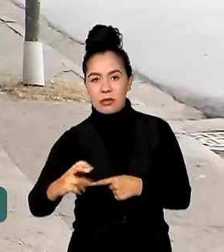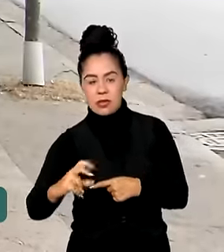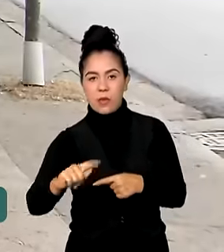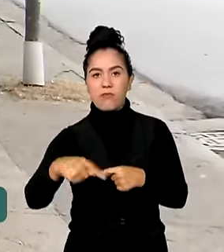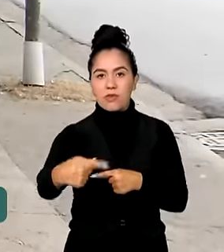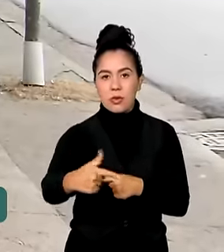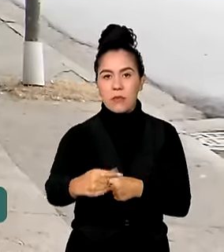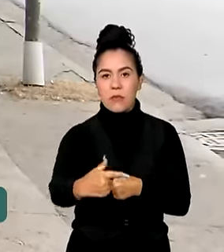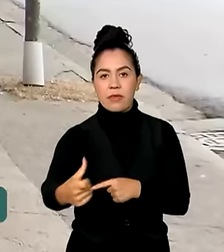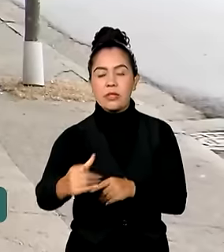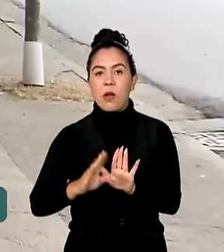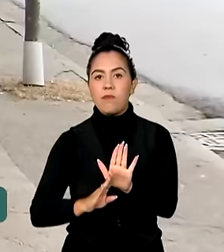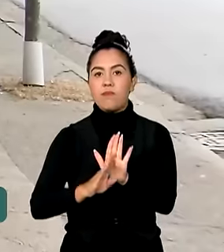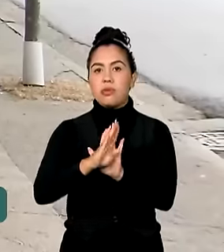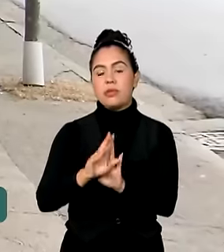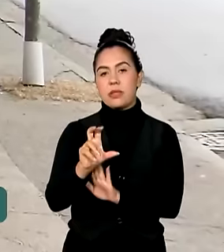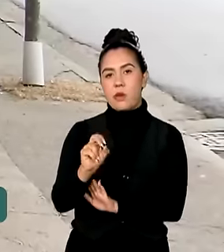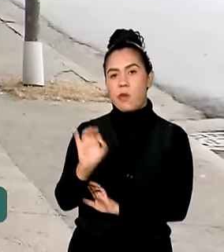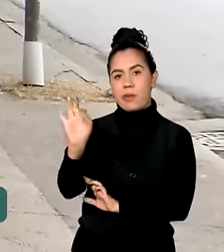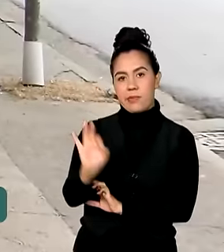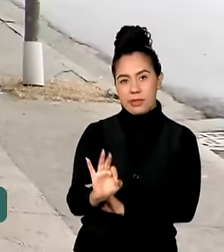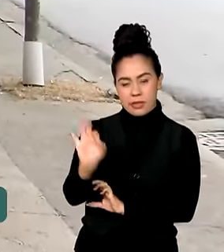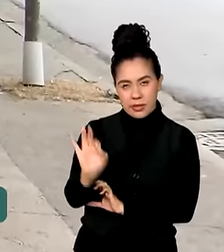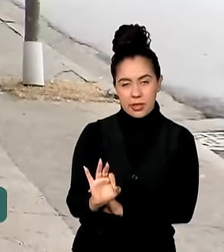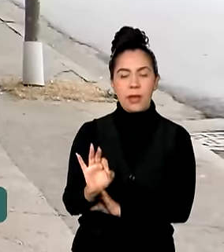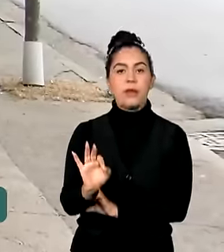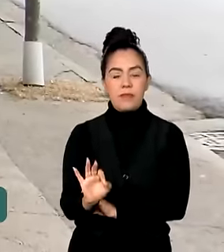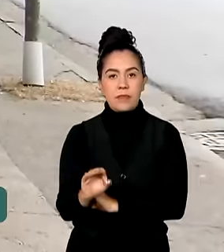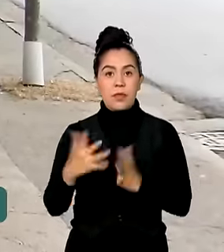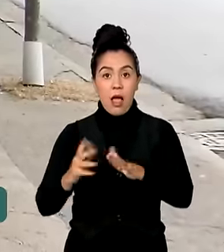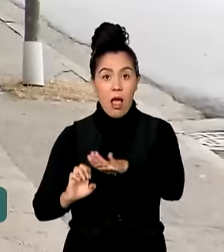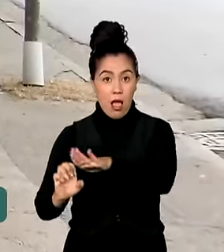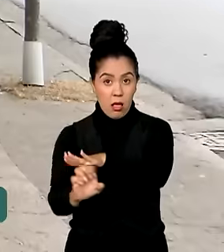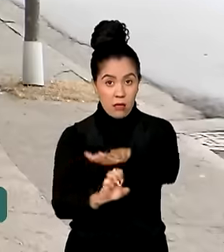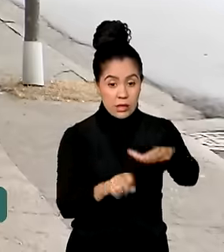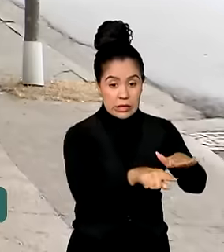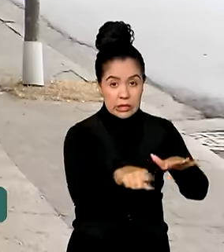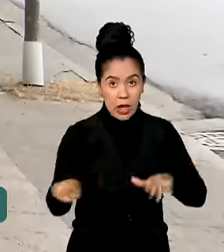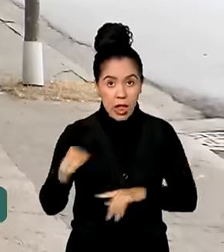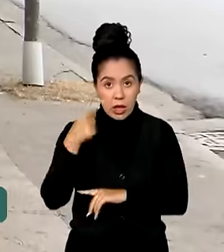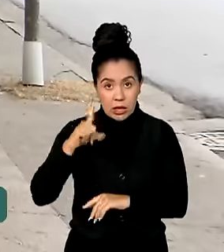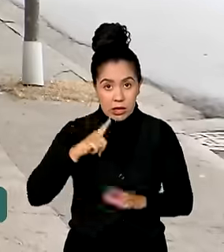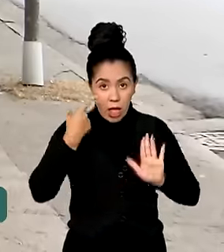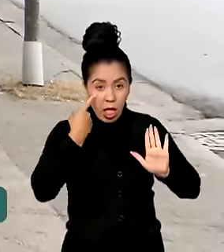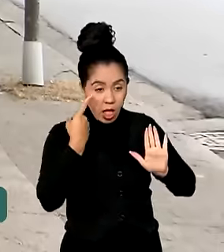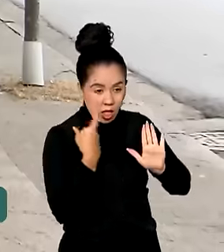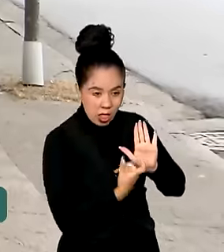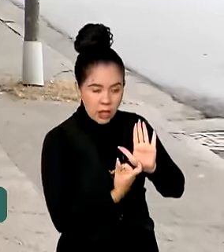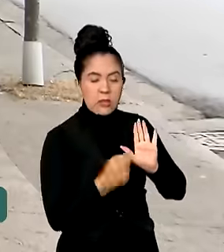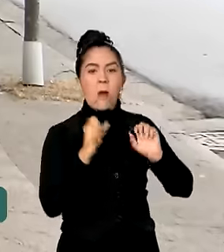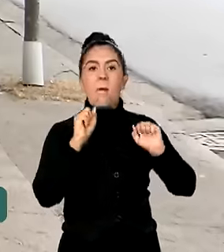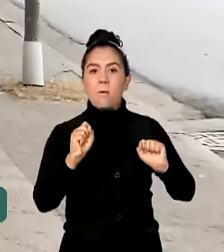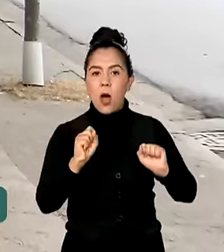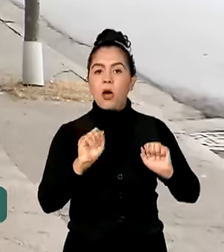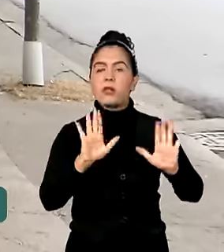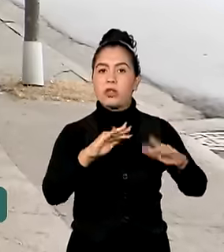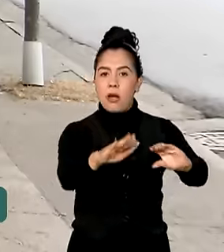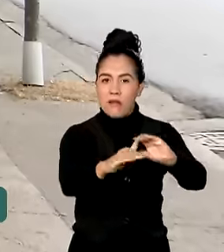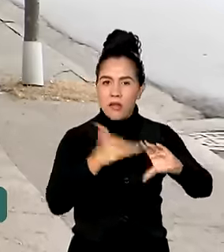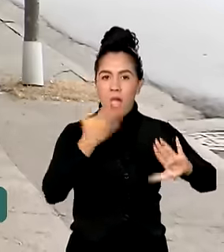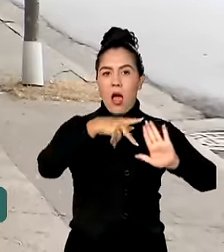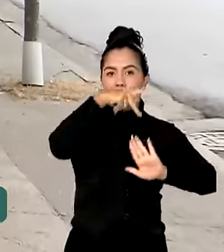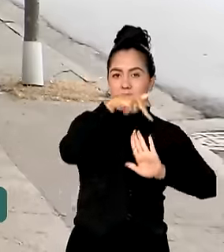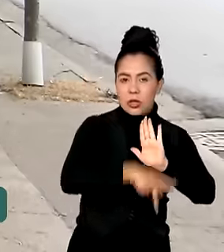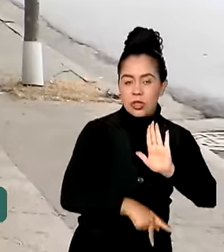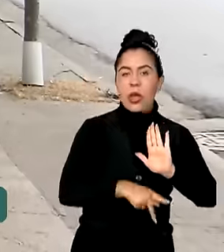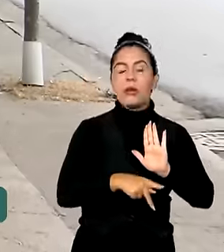percentual sobe para 50%. As operadoras interessadas já podem apresentar os projetos, as propostas,